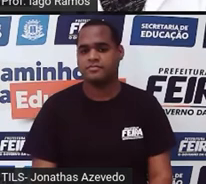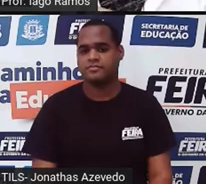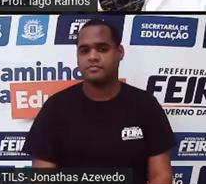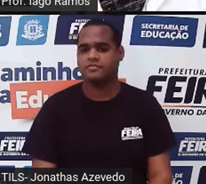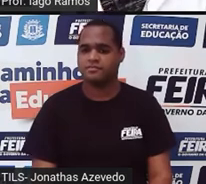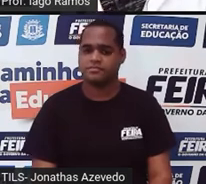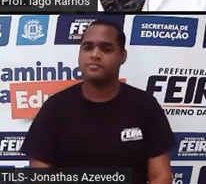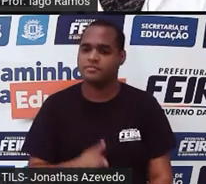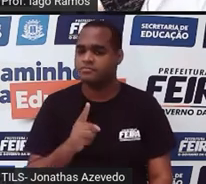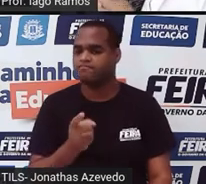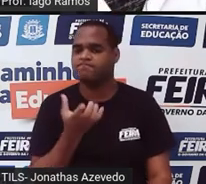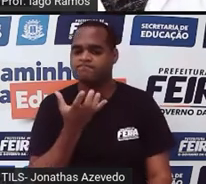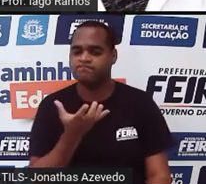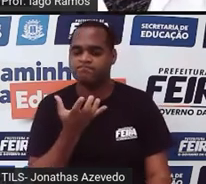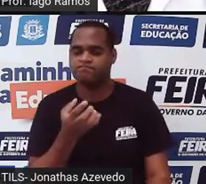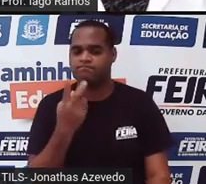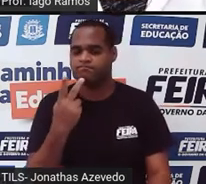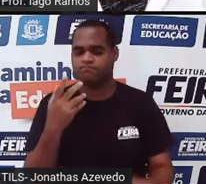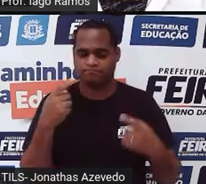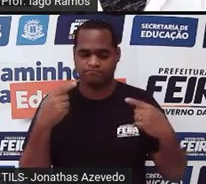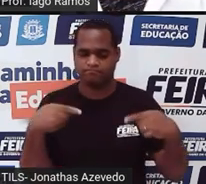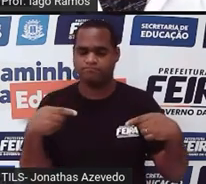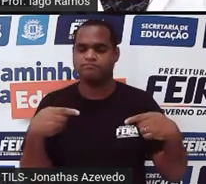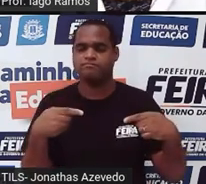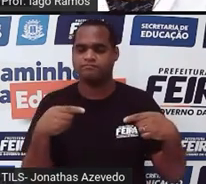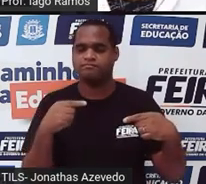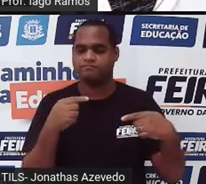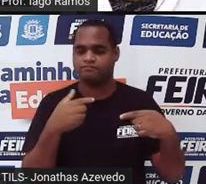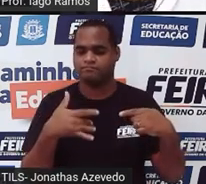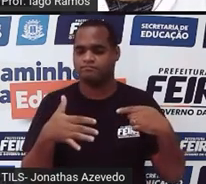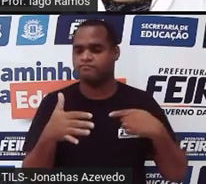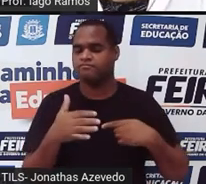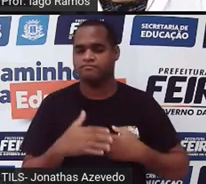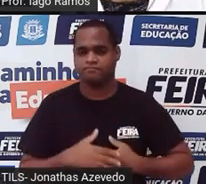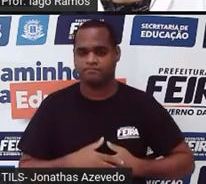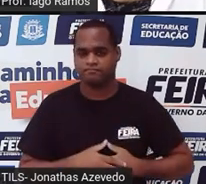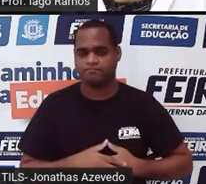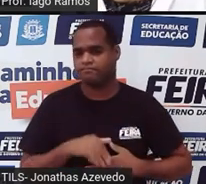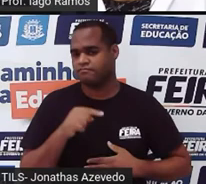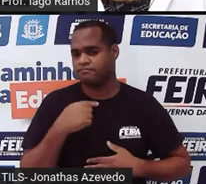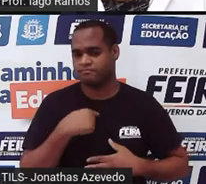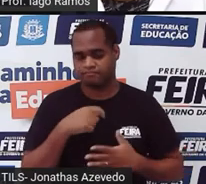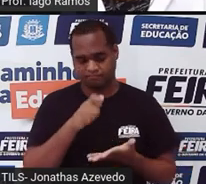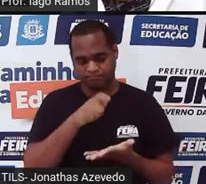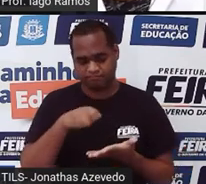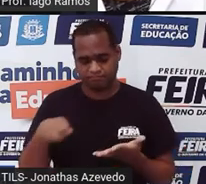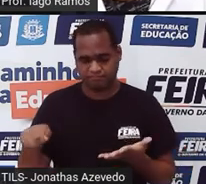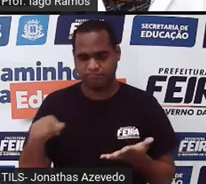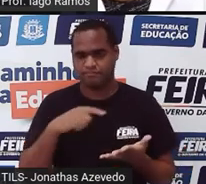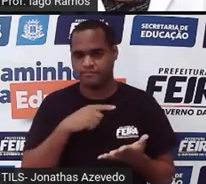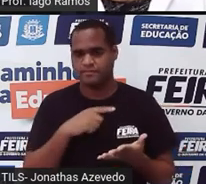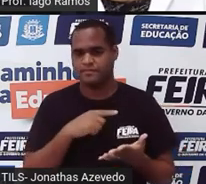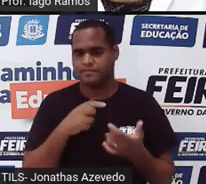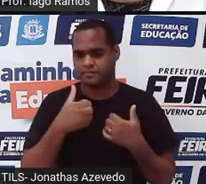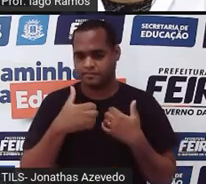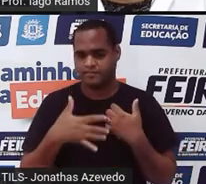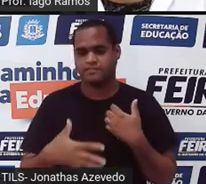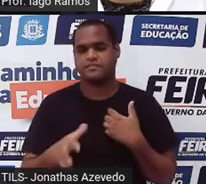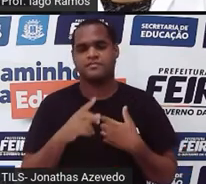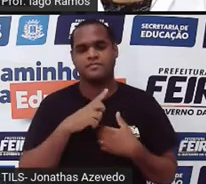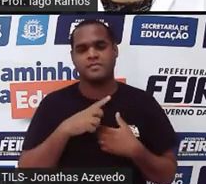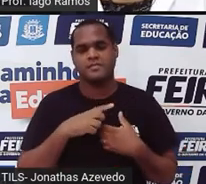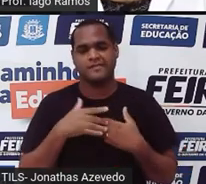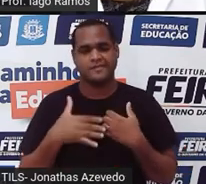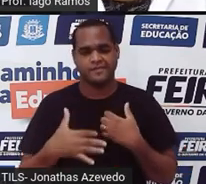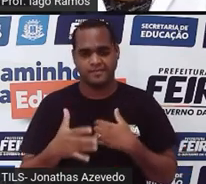eu quero te desafiar o seguinte, olha só, eu escrevi aí, né, a sequência desses números